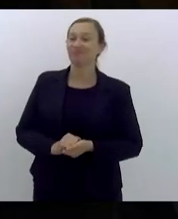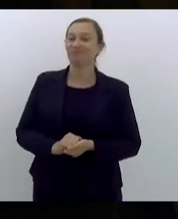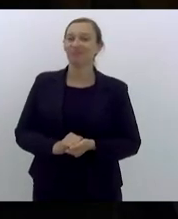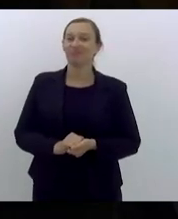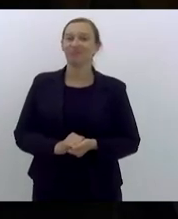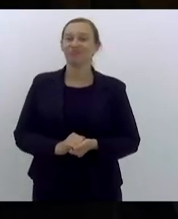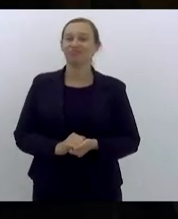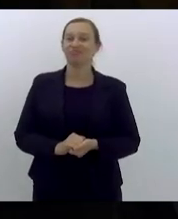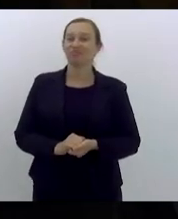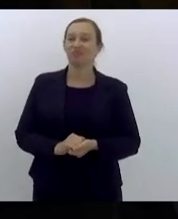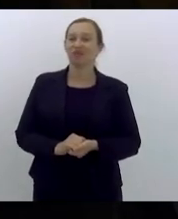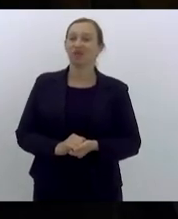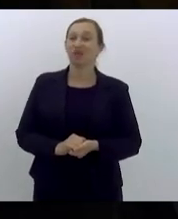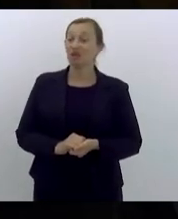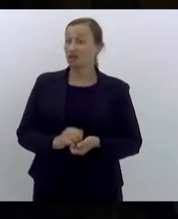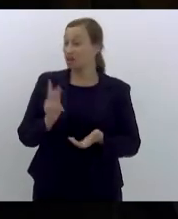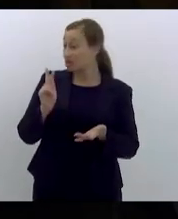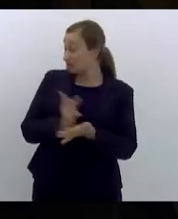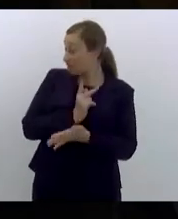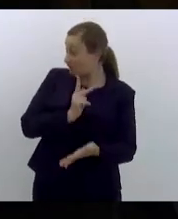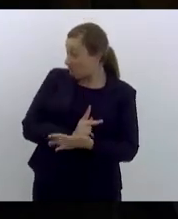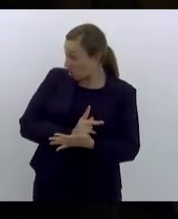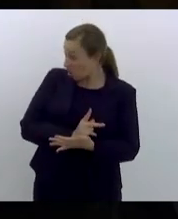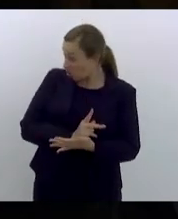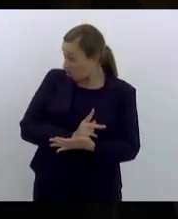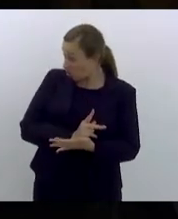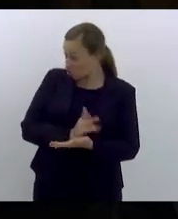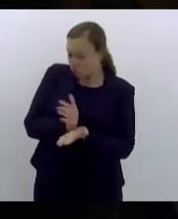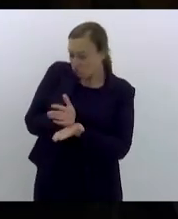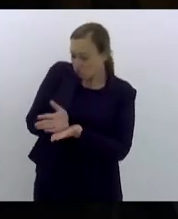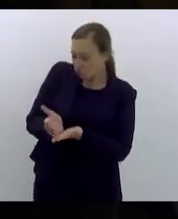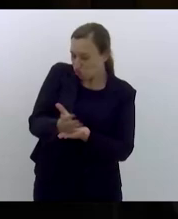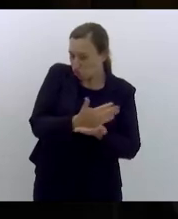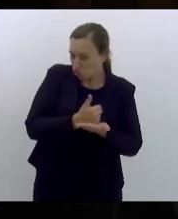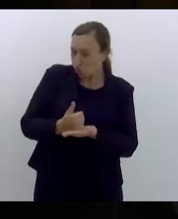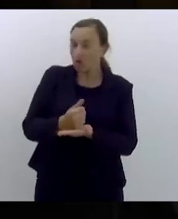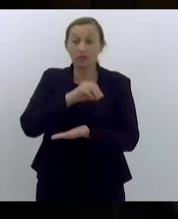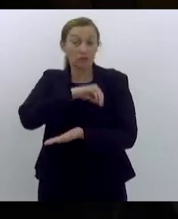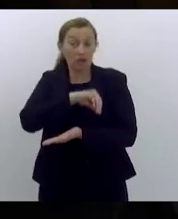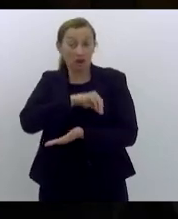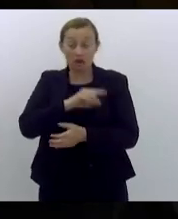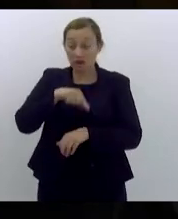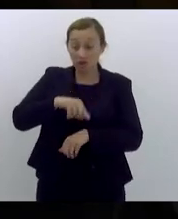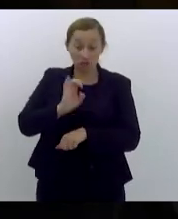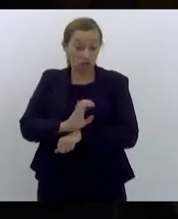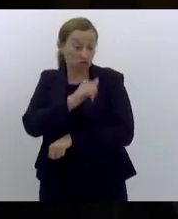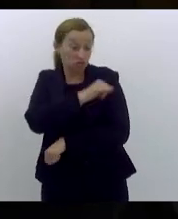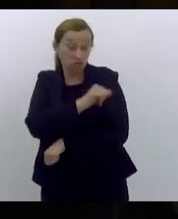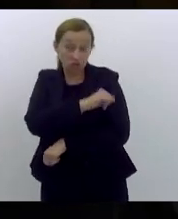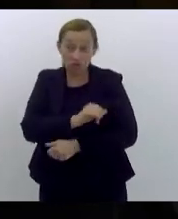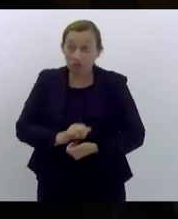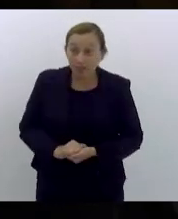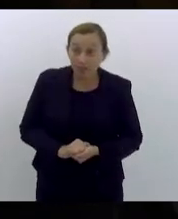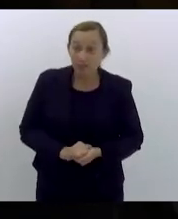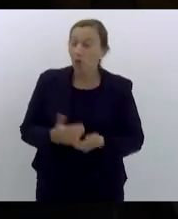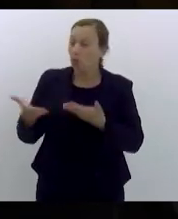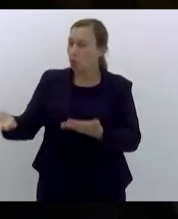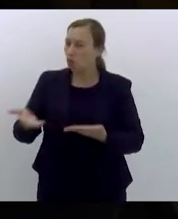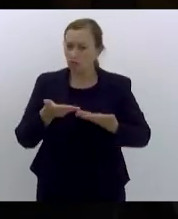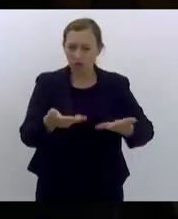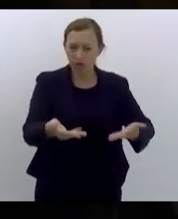essa disparidade essa depreciação acumulada dos salários praticados aqui no estado do Rio de Janeiro convidando